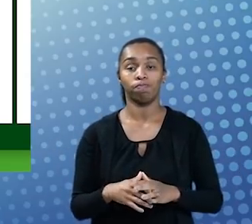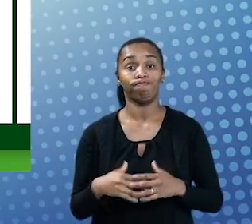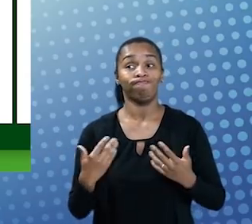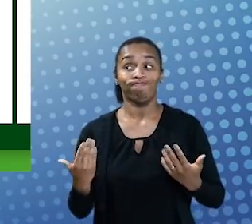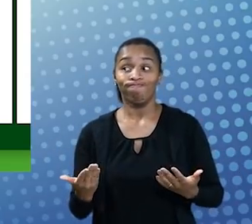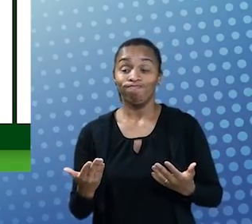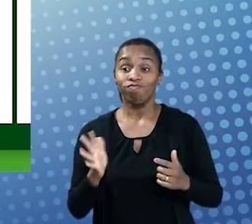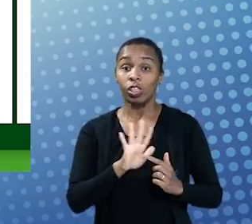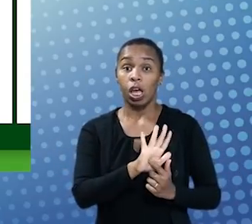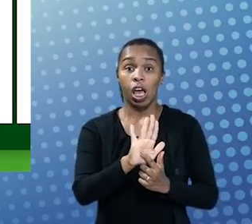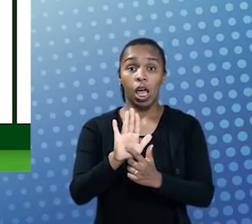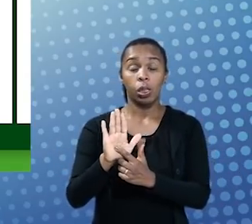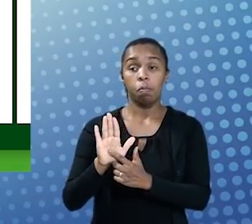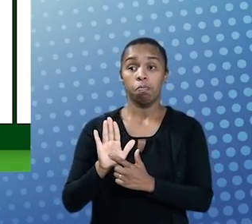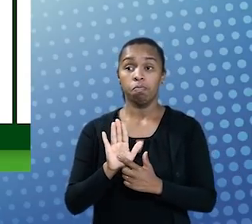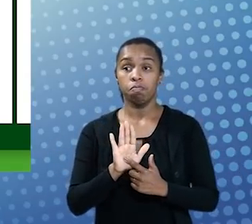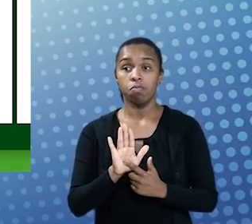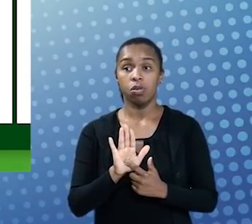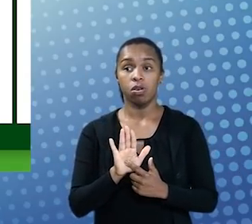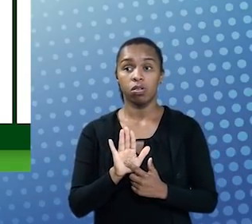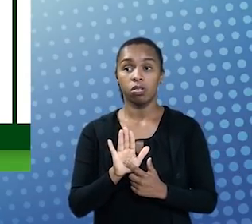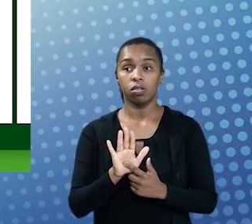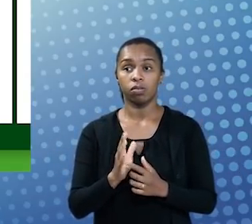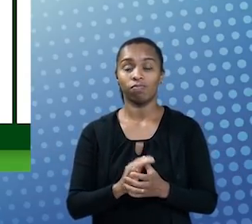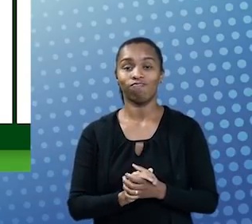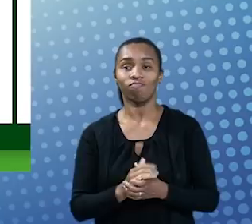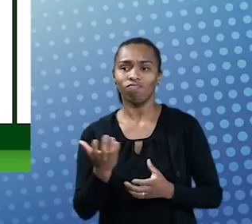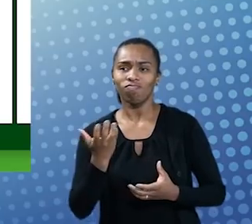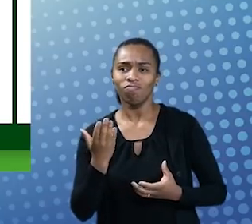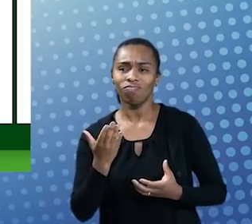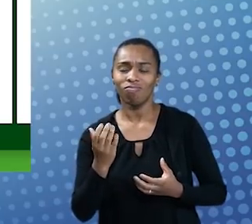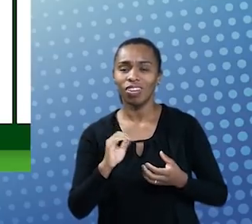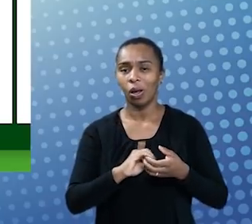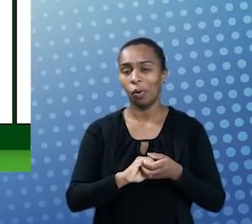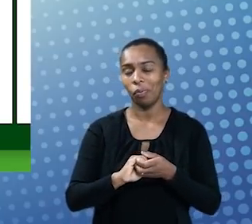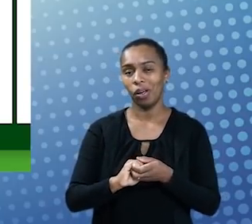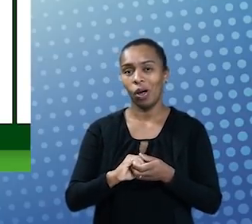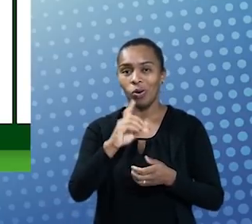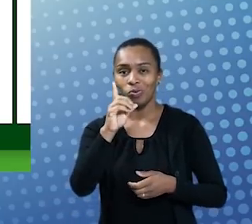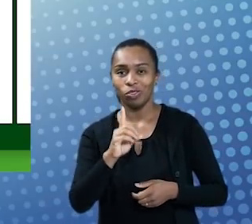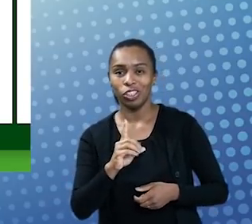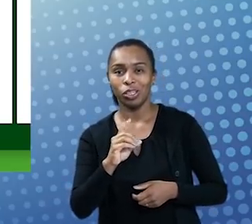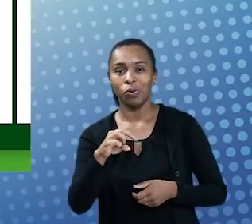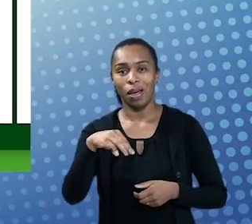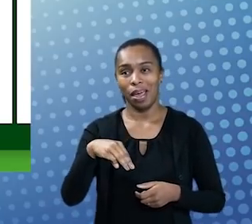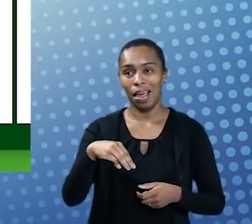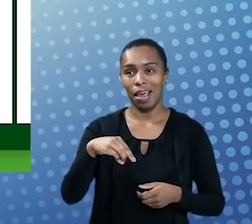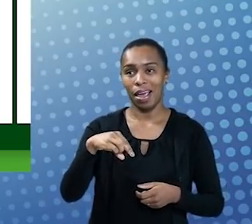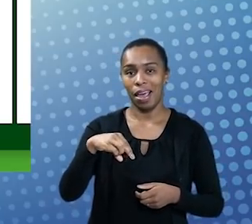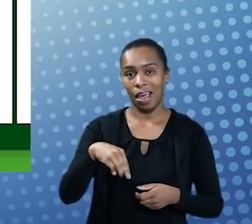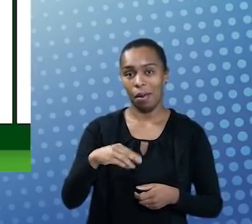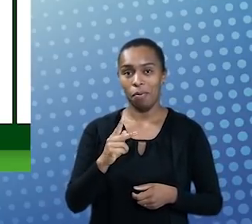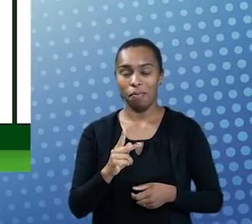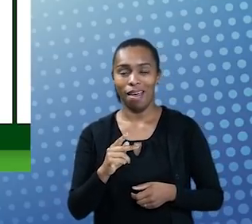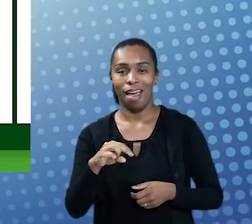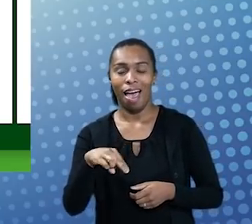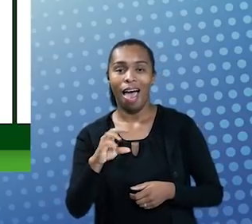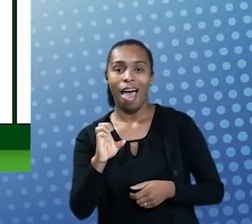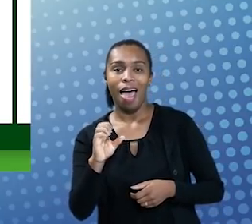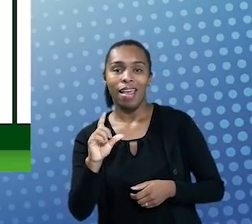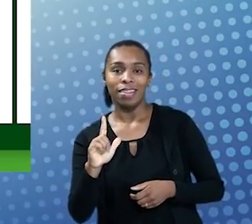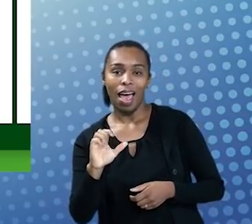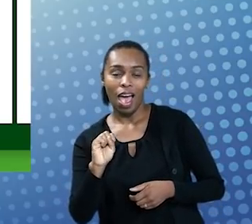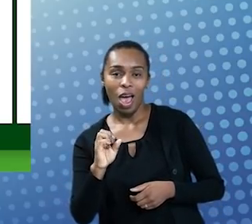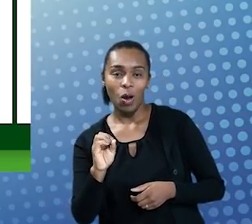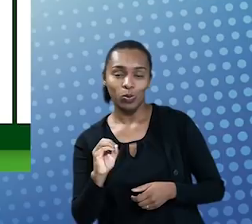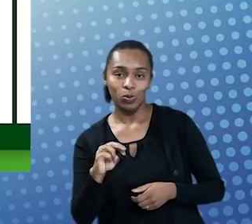aí a gente tem um retrato, eu queria, inclusive, cumprimentar o diretor da RNP, o Nelson, que antecedeu a nossa fala